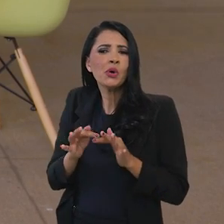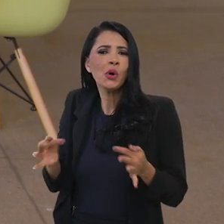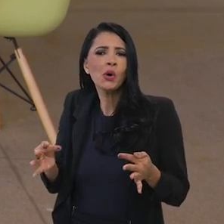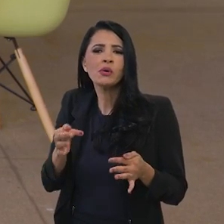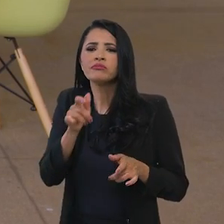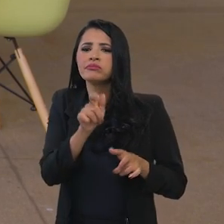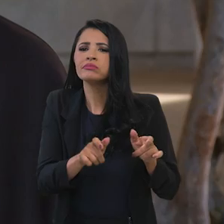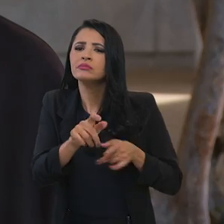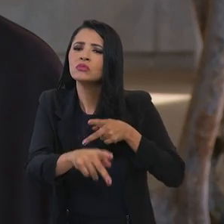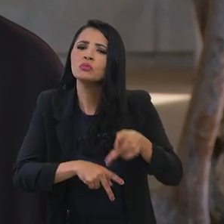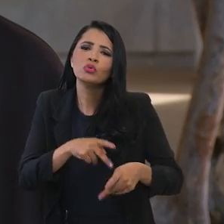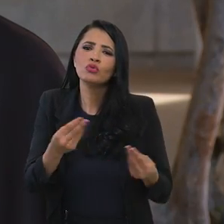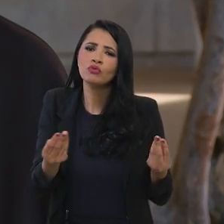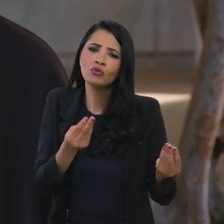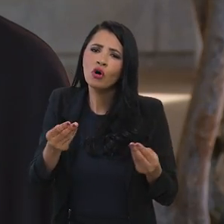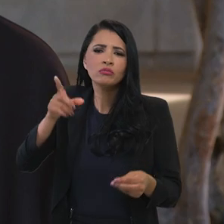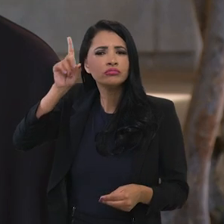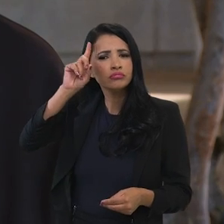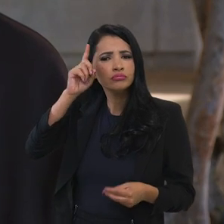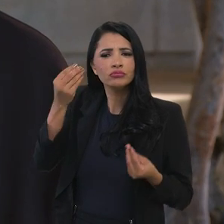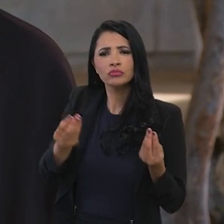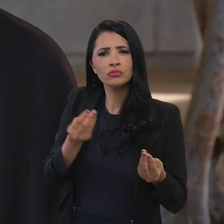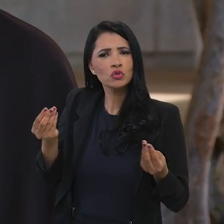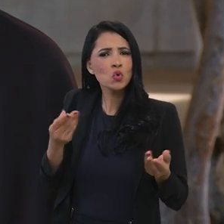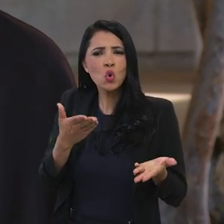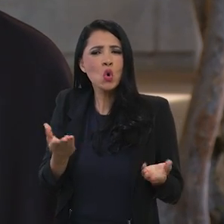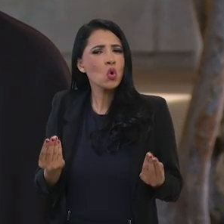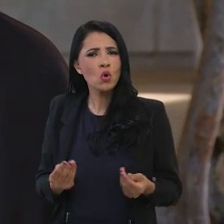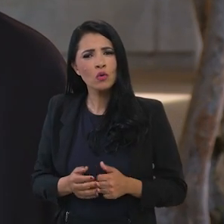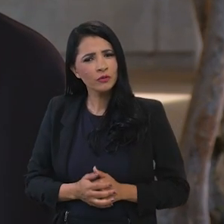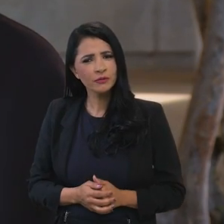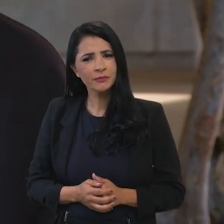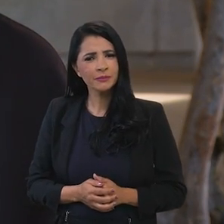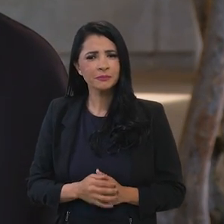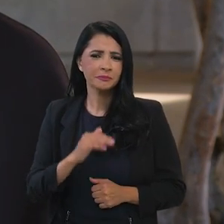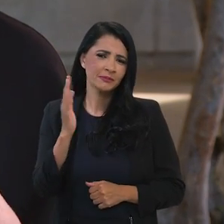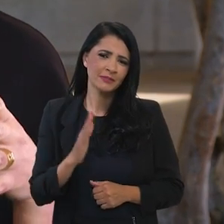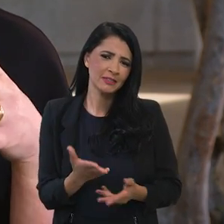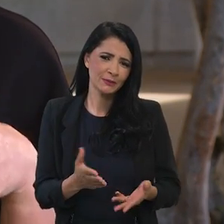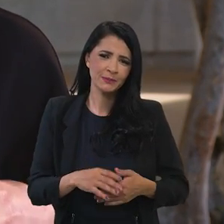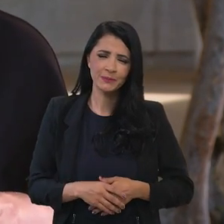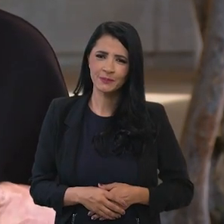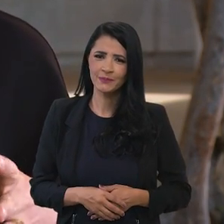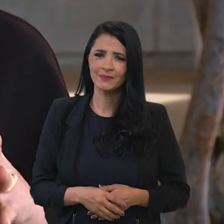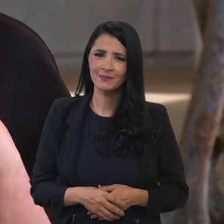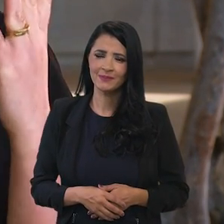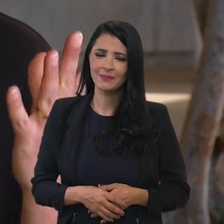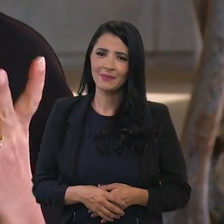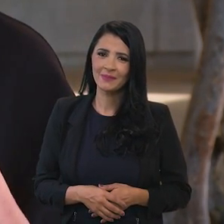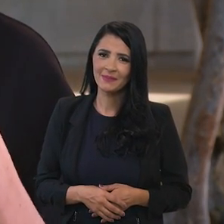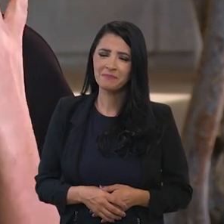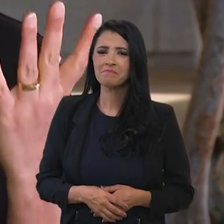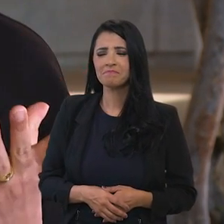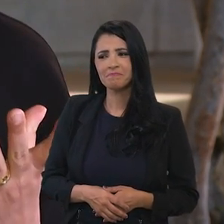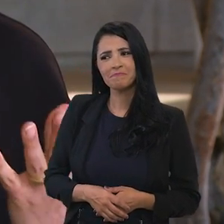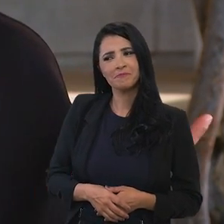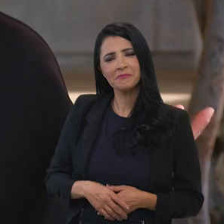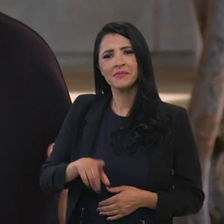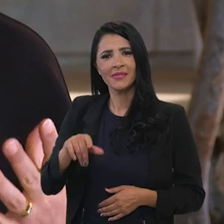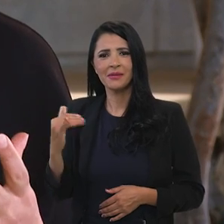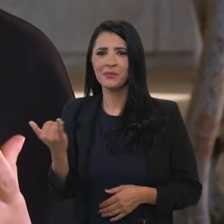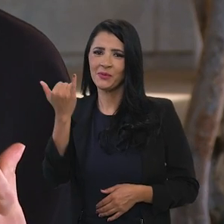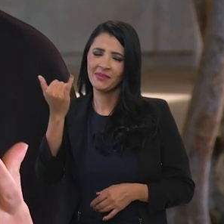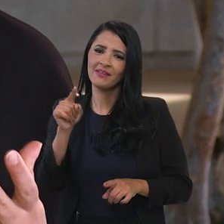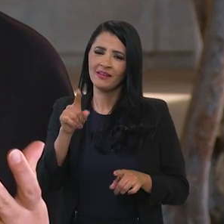no cotidiano do cidadão brasileiro é muito importante aterrissar realmente essa conversa que é muito